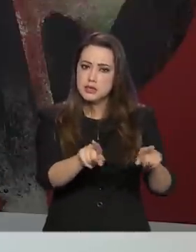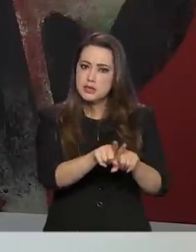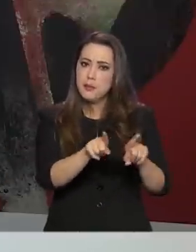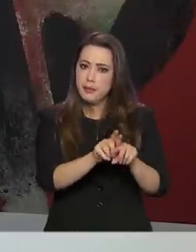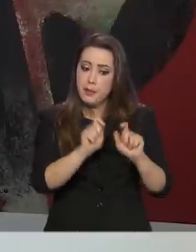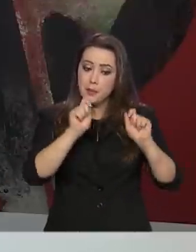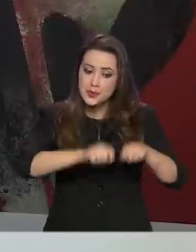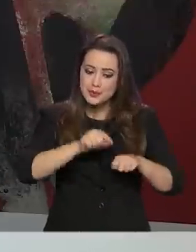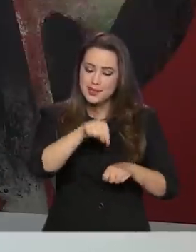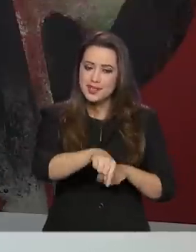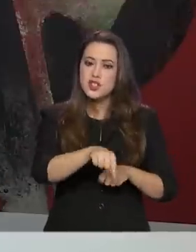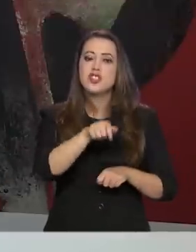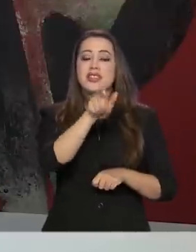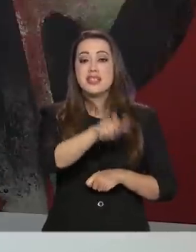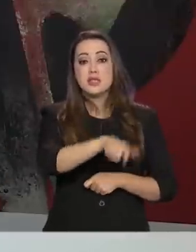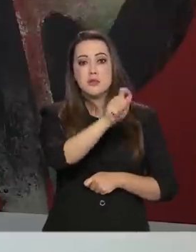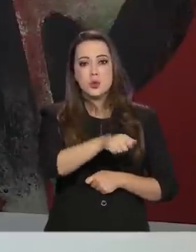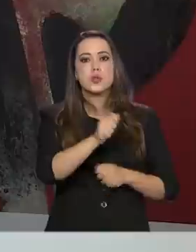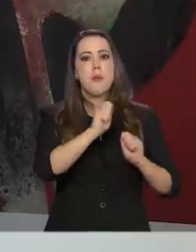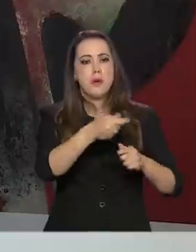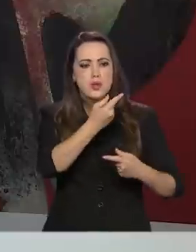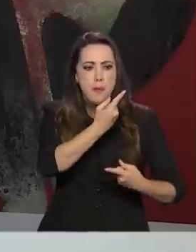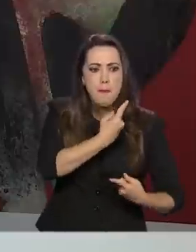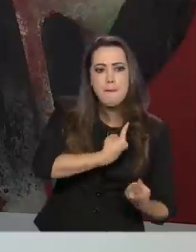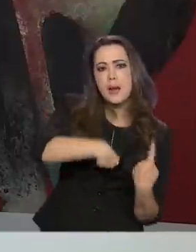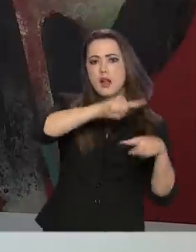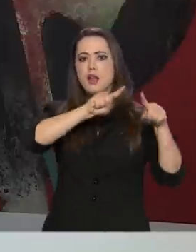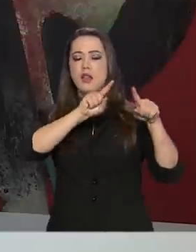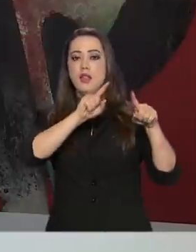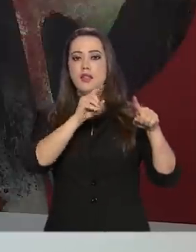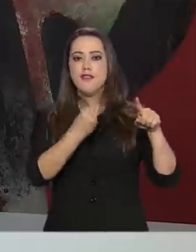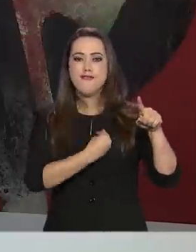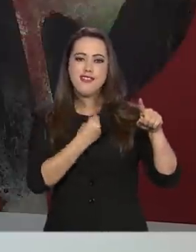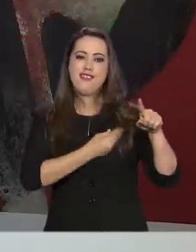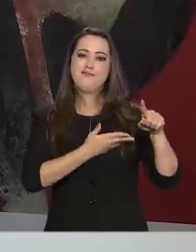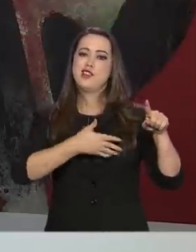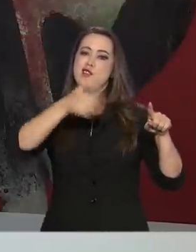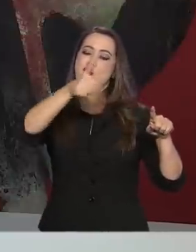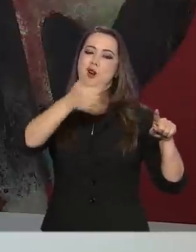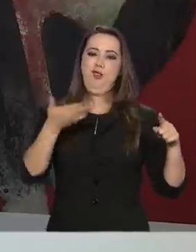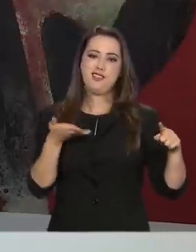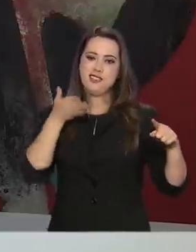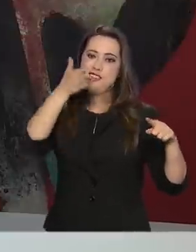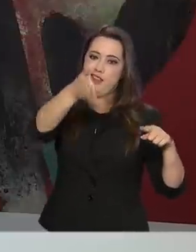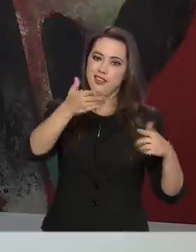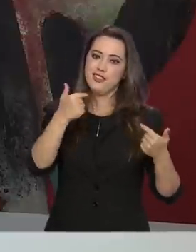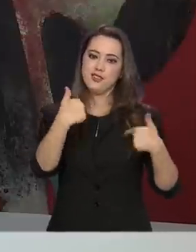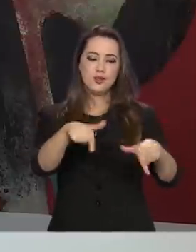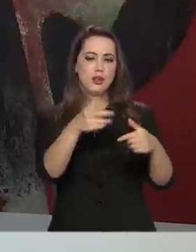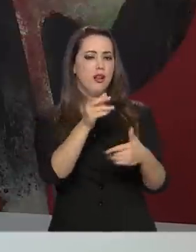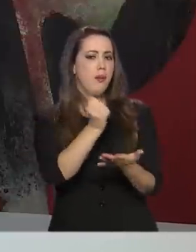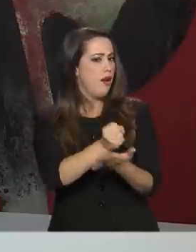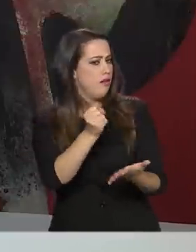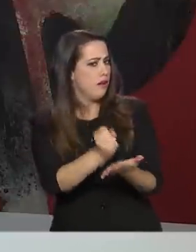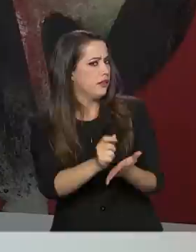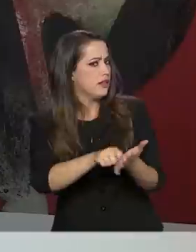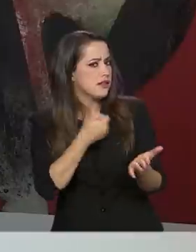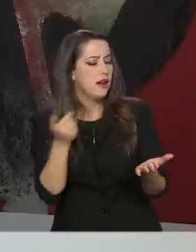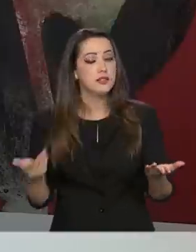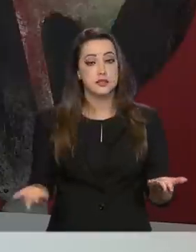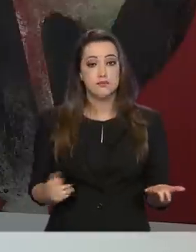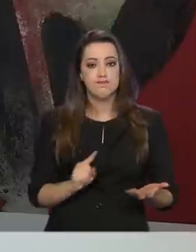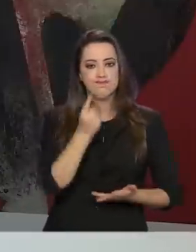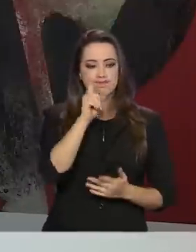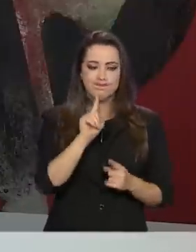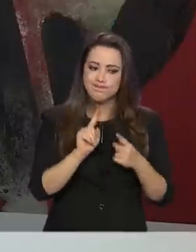para que essas pessoas possam sair dessa auxílio emergencial, sair dessa política social e ingressar no mercado formal. Então, esse é o